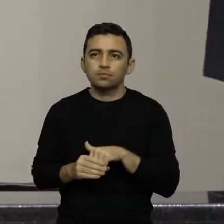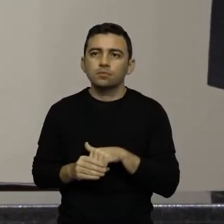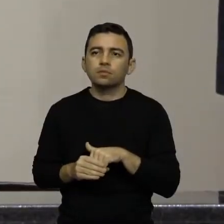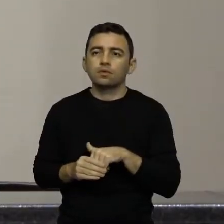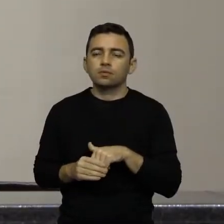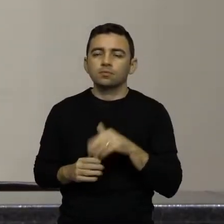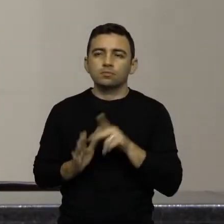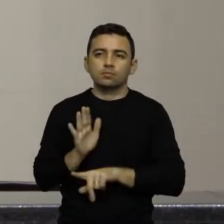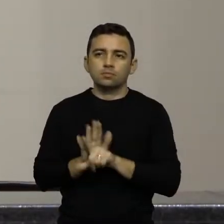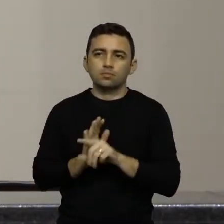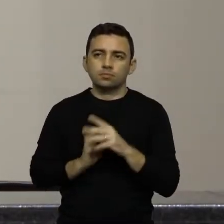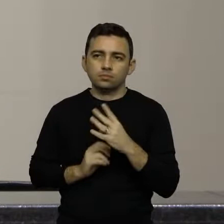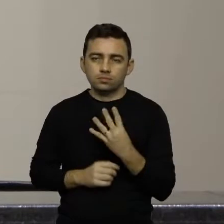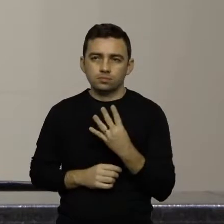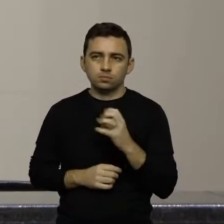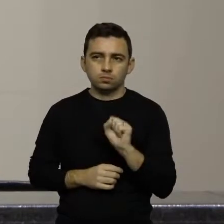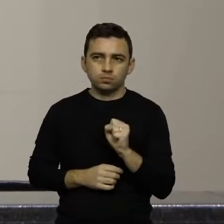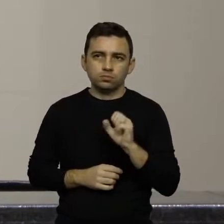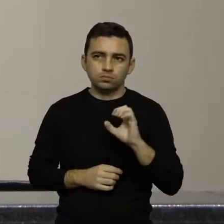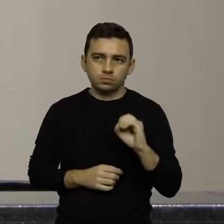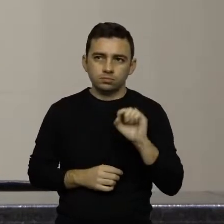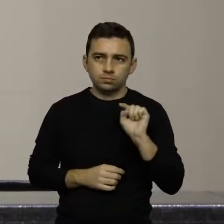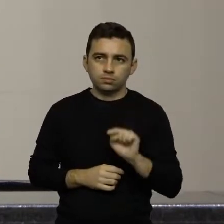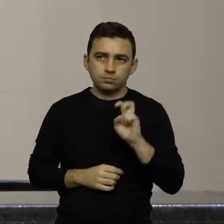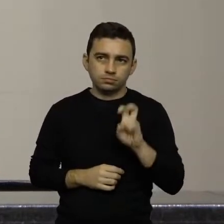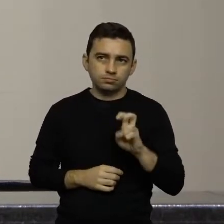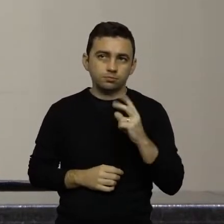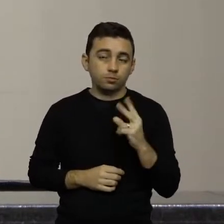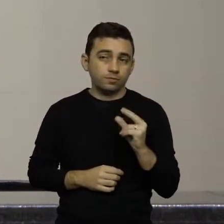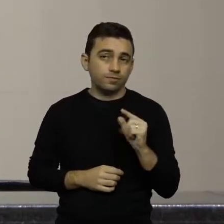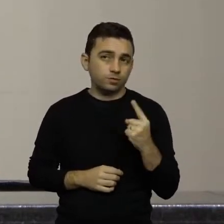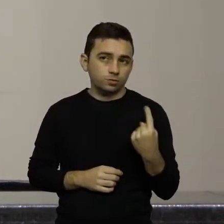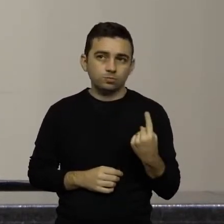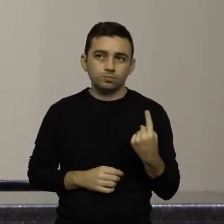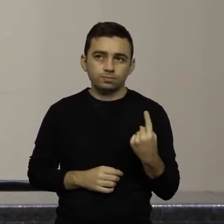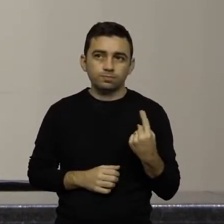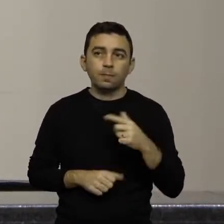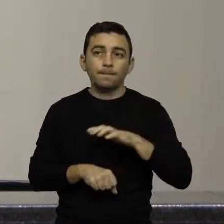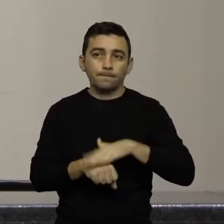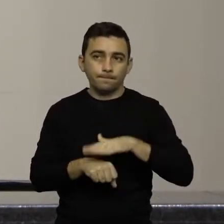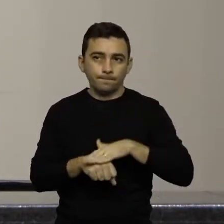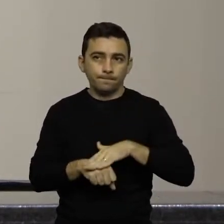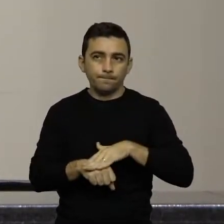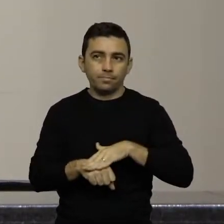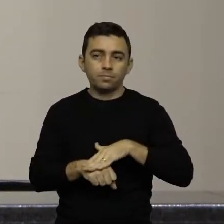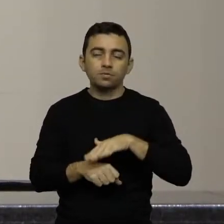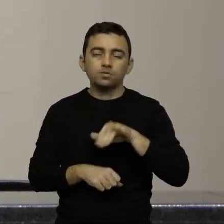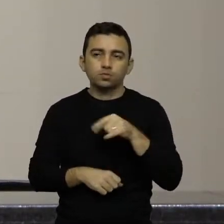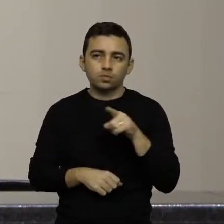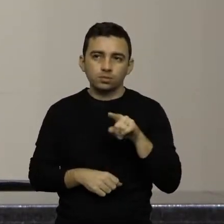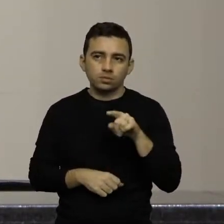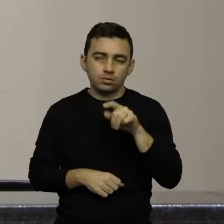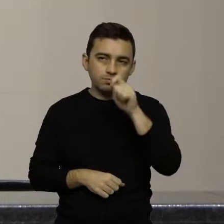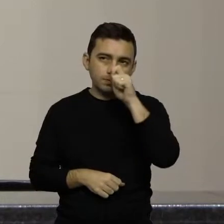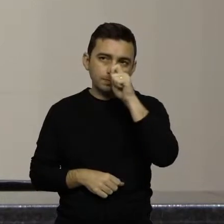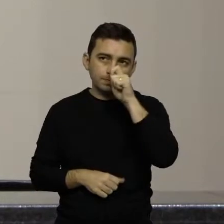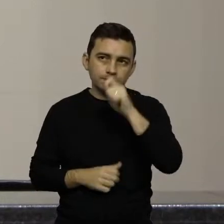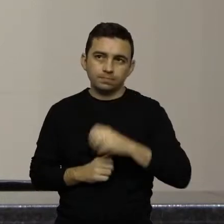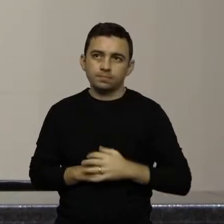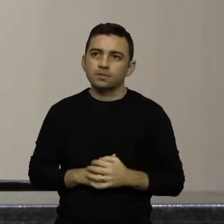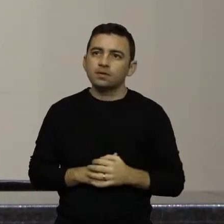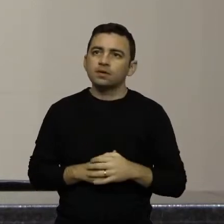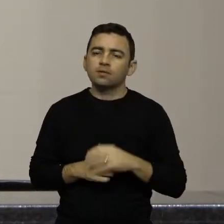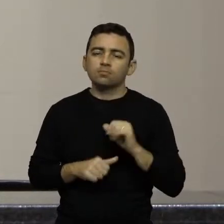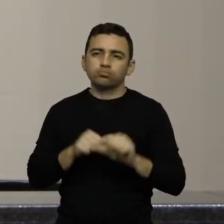de lei 489.5 de 2021, autor, deputado João Amin, altera o